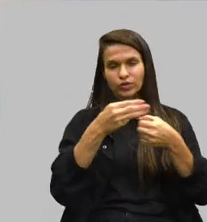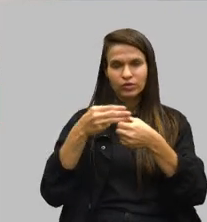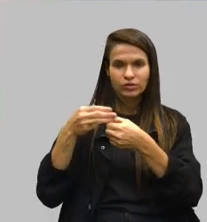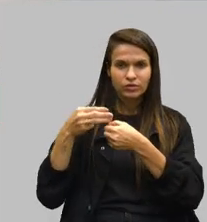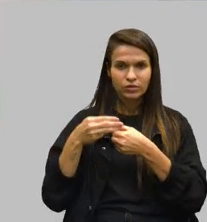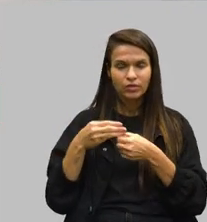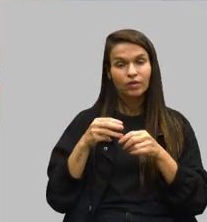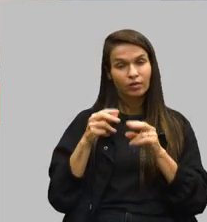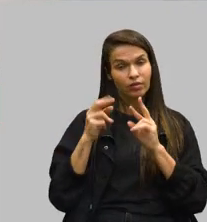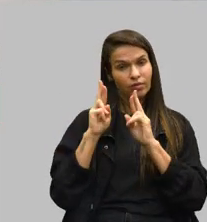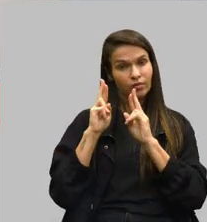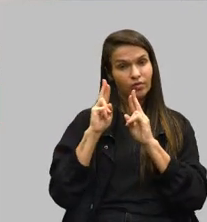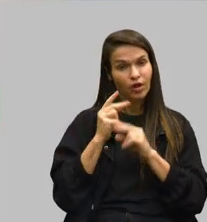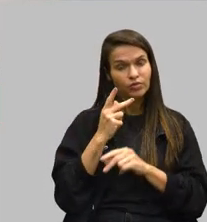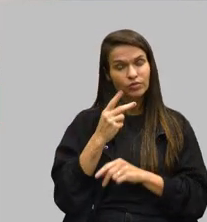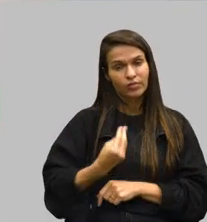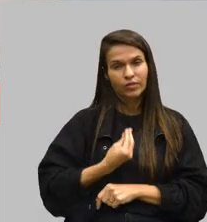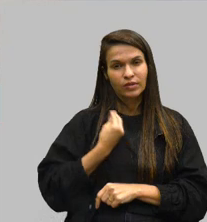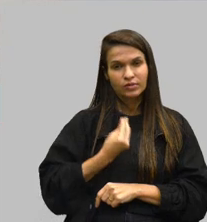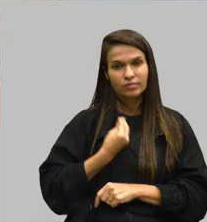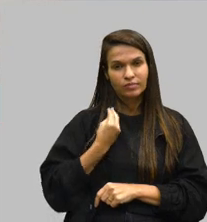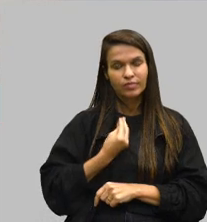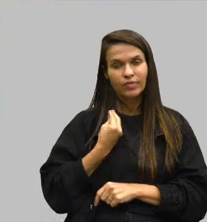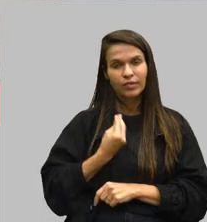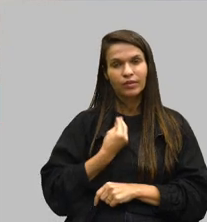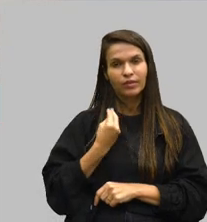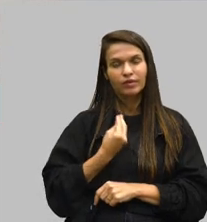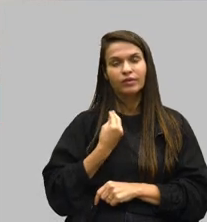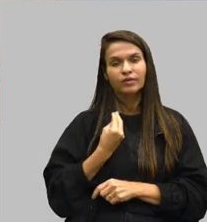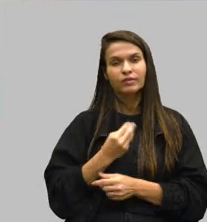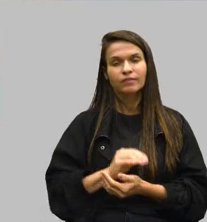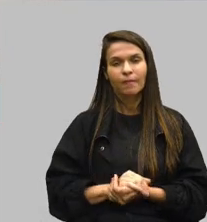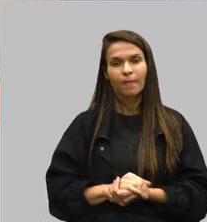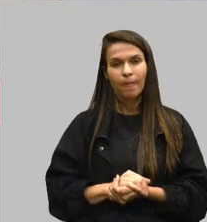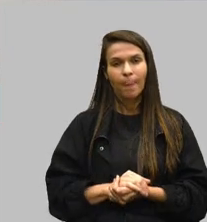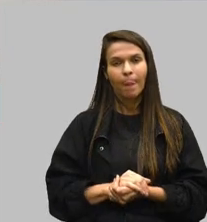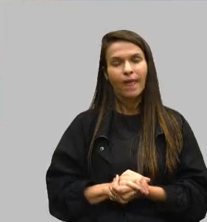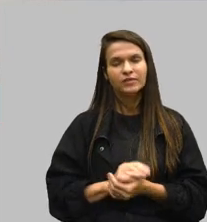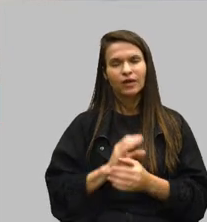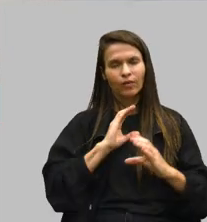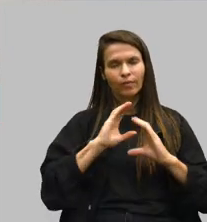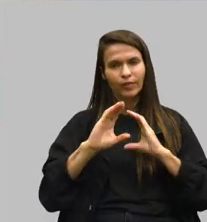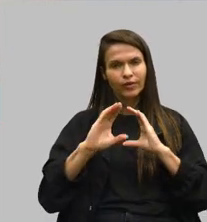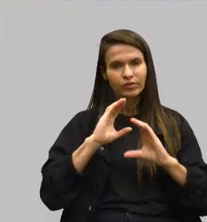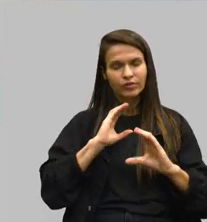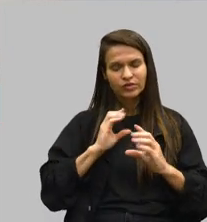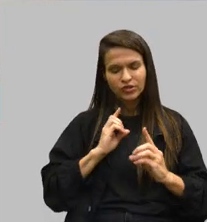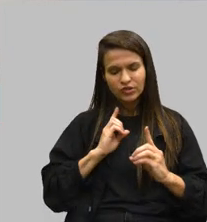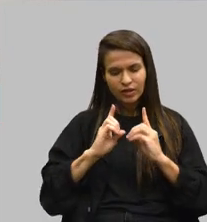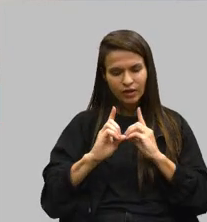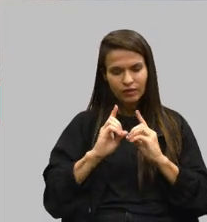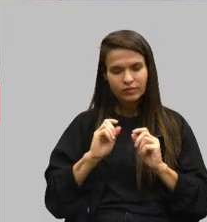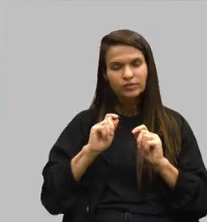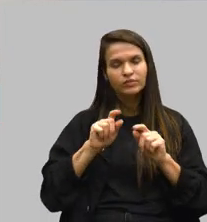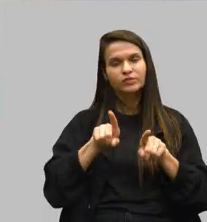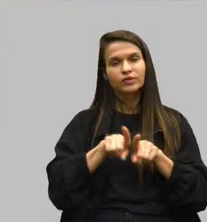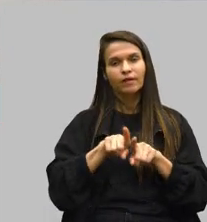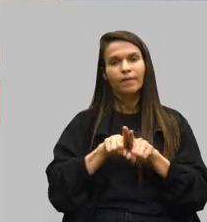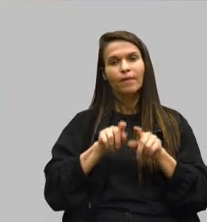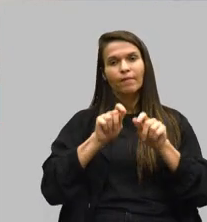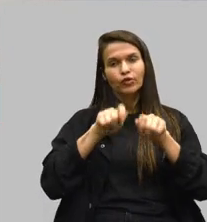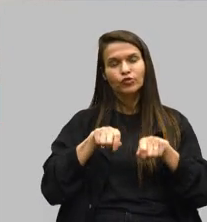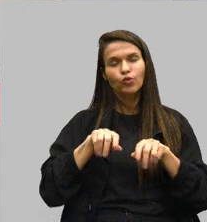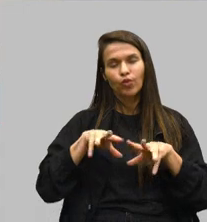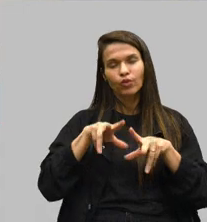conto muito também com a sua participação nessa comunicação e nesse diálogo para que vocês também, todos os